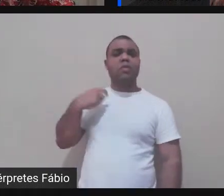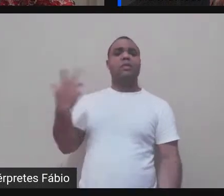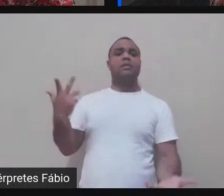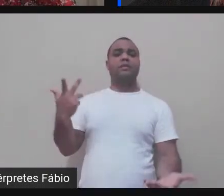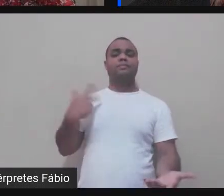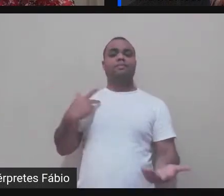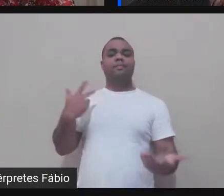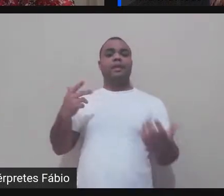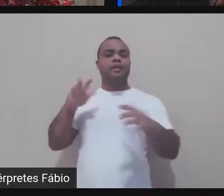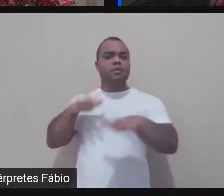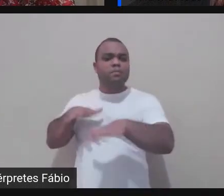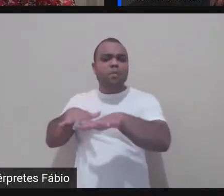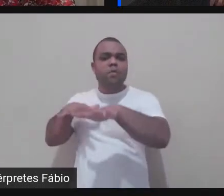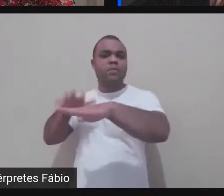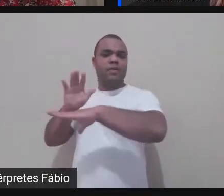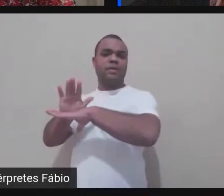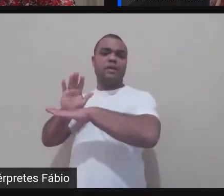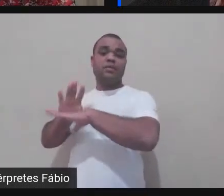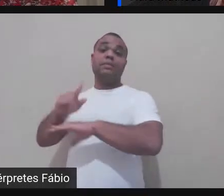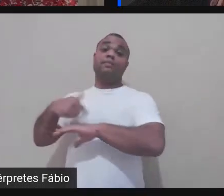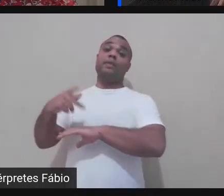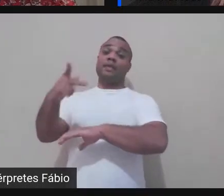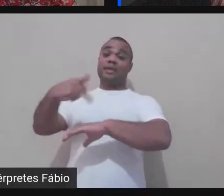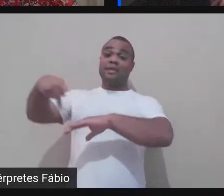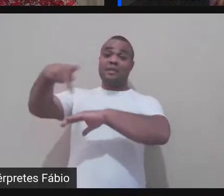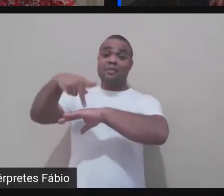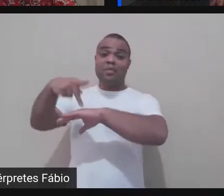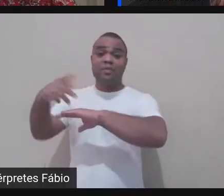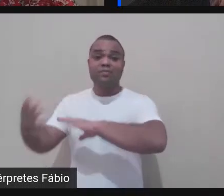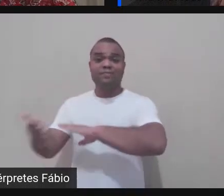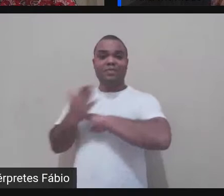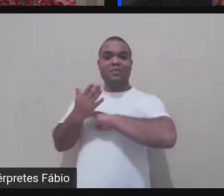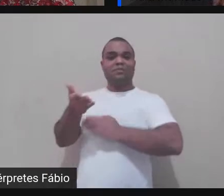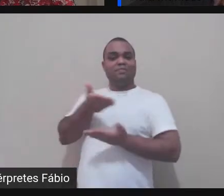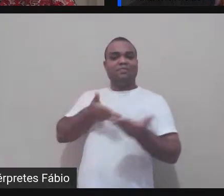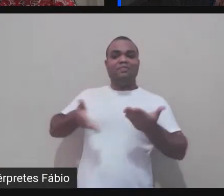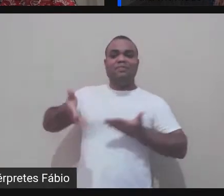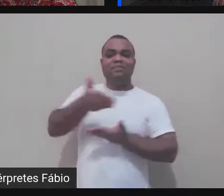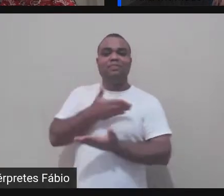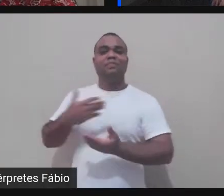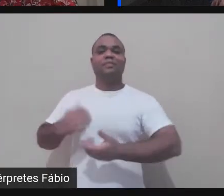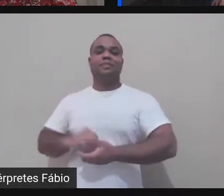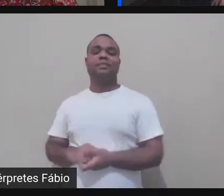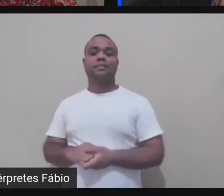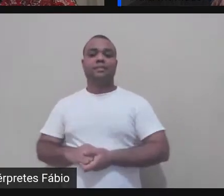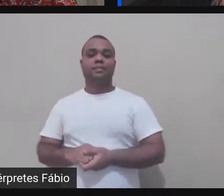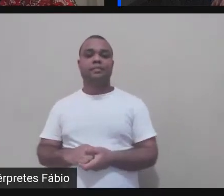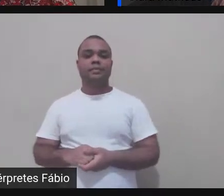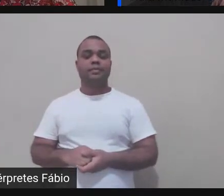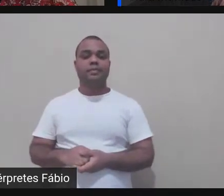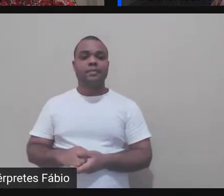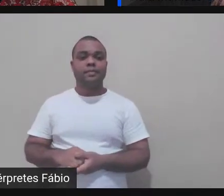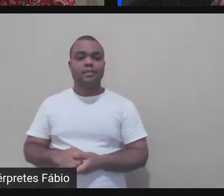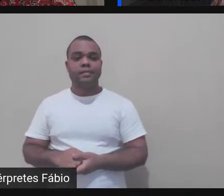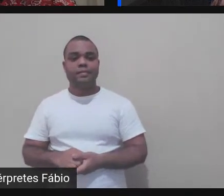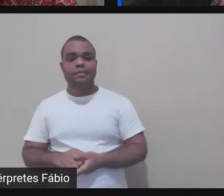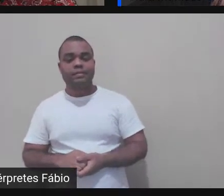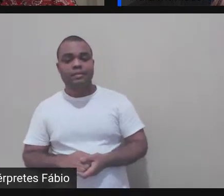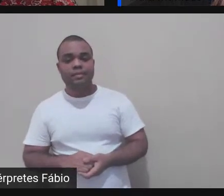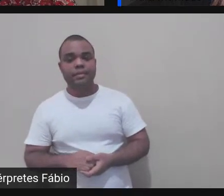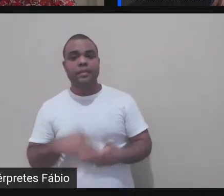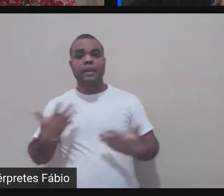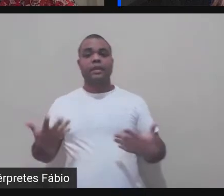bacana, né, e aí eu acho assim, acho que dá tempo para a gente terminar aqui falando da disciplina